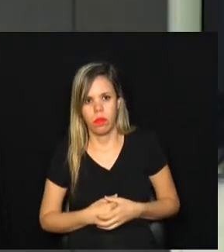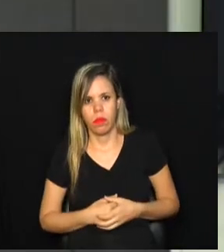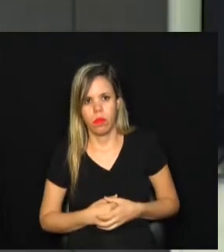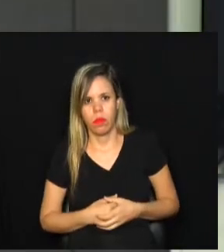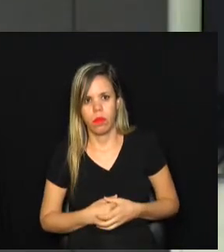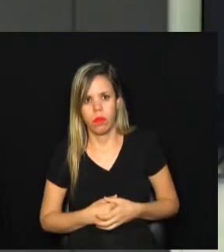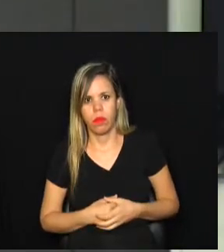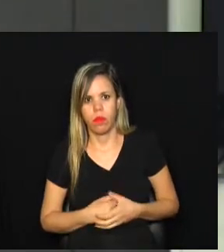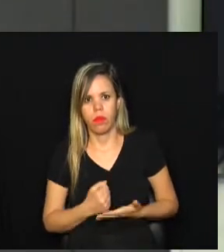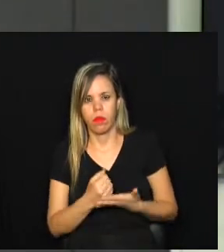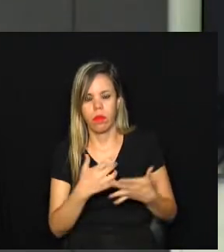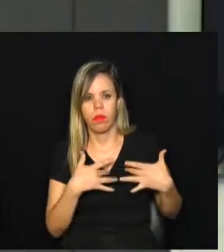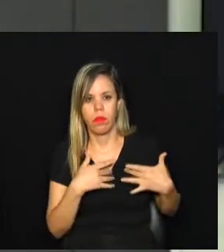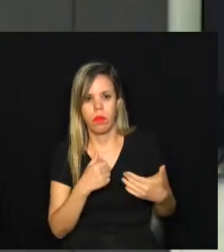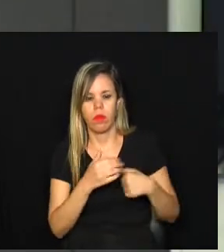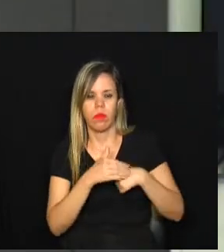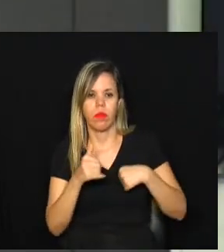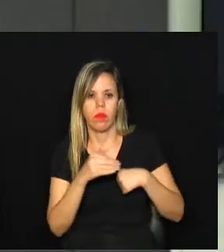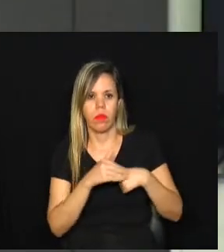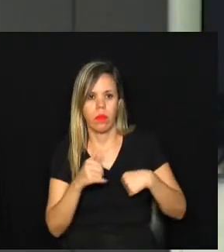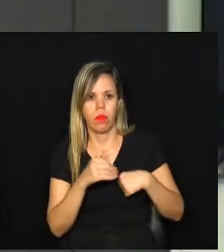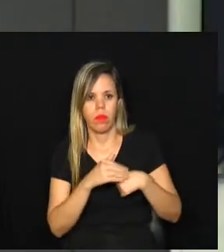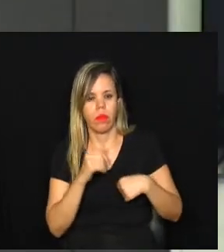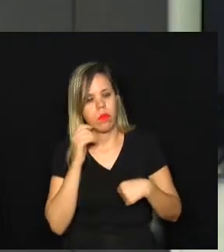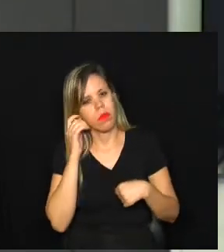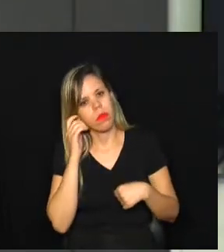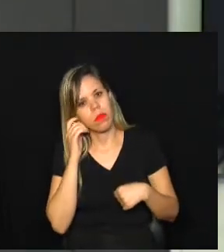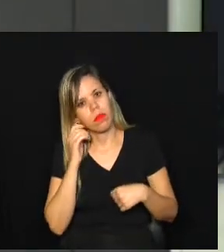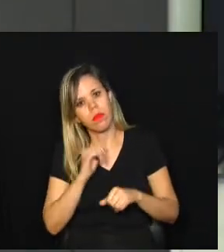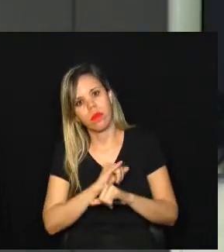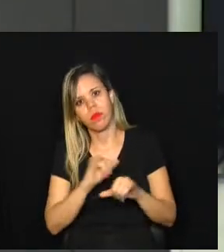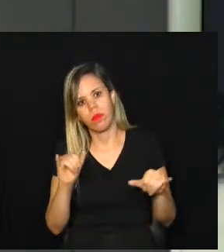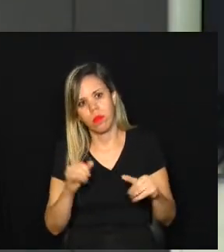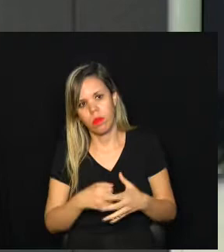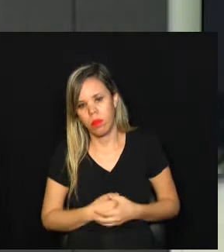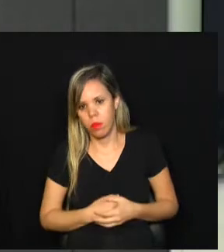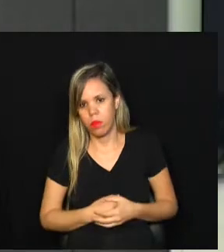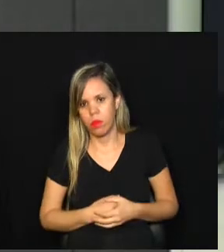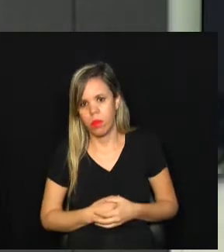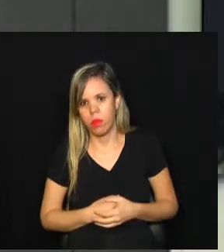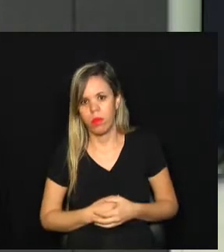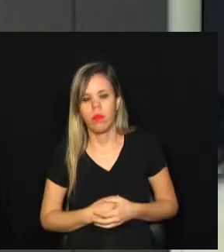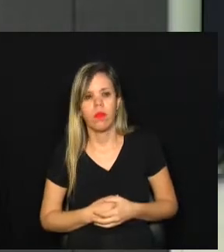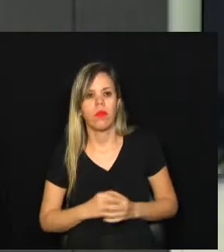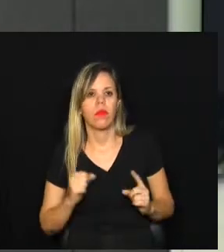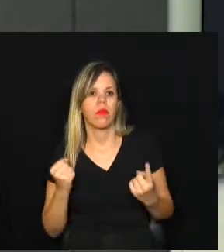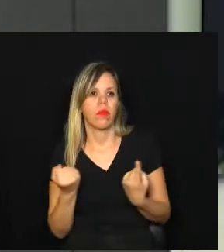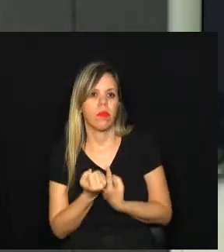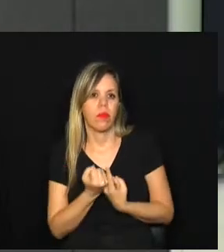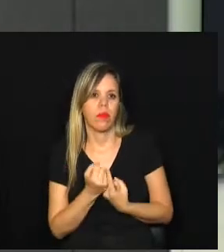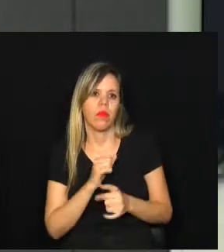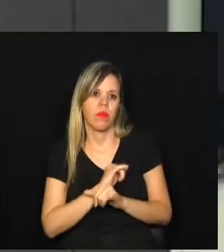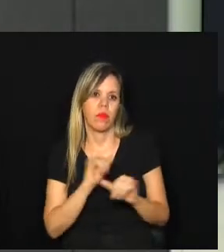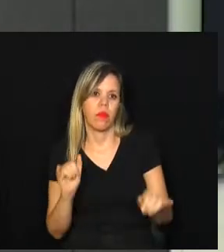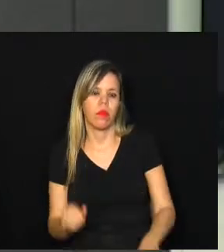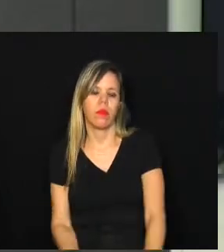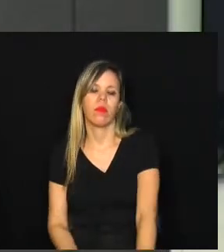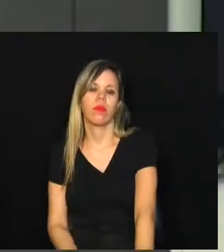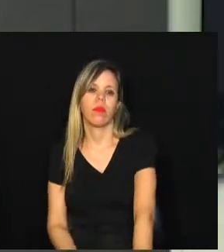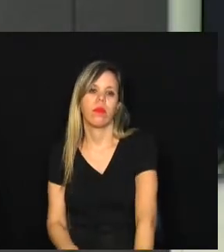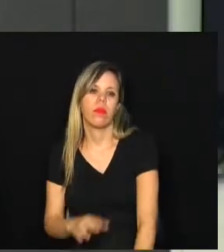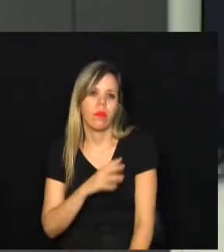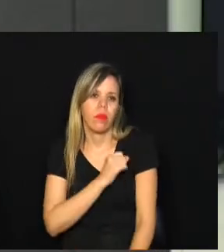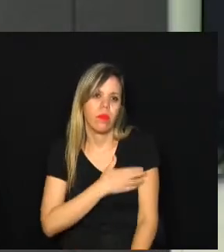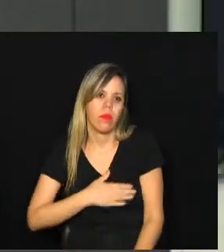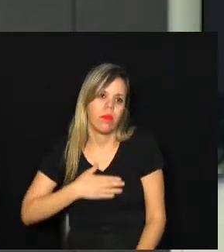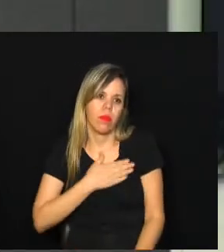receber uma colisão de carinho, levando em conta que essa campanha é assistencial, uma campanha de amor ao